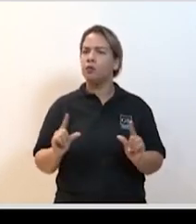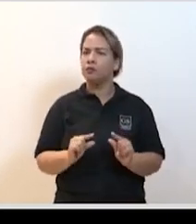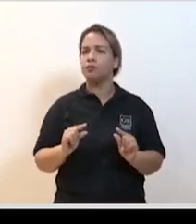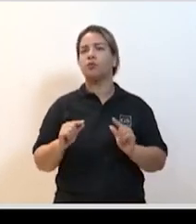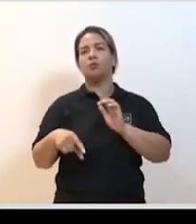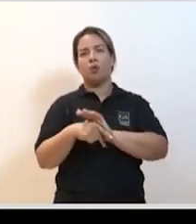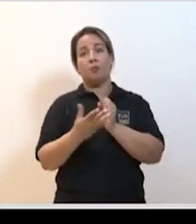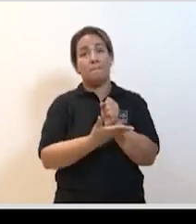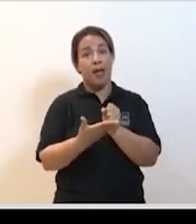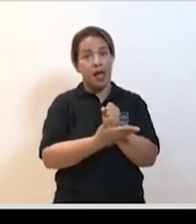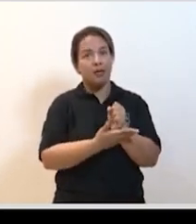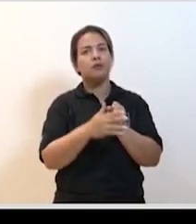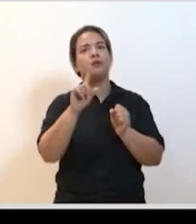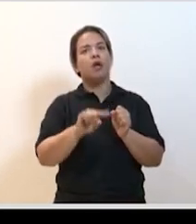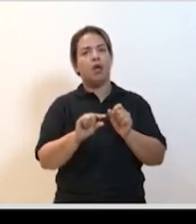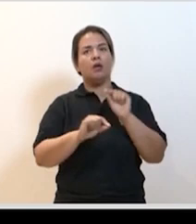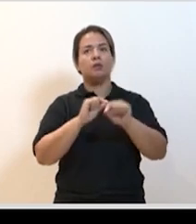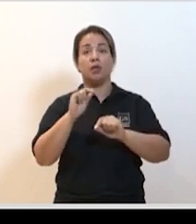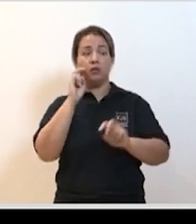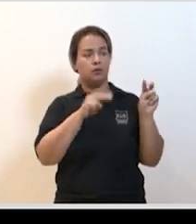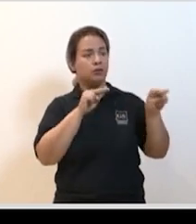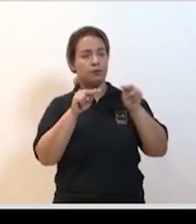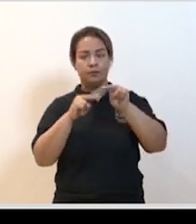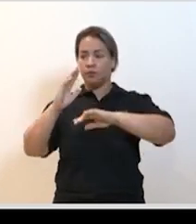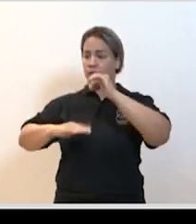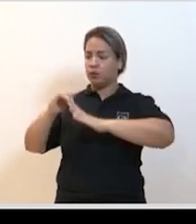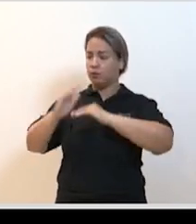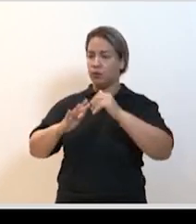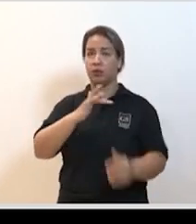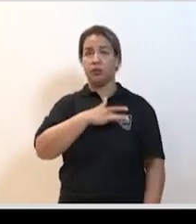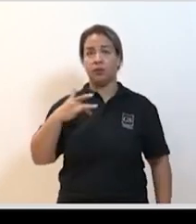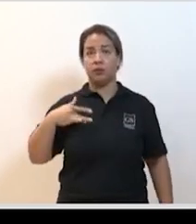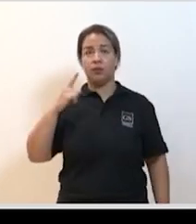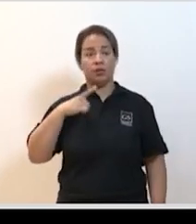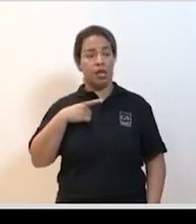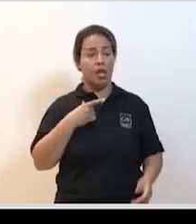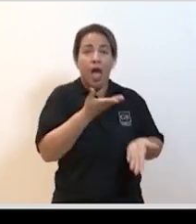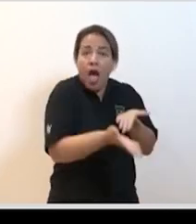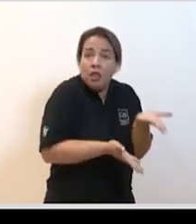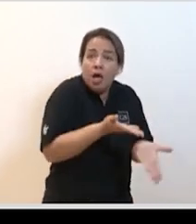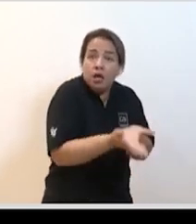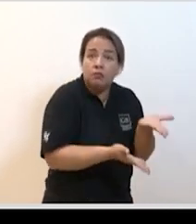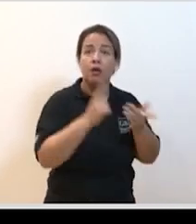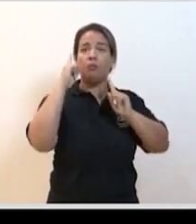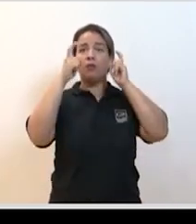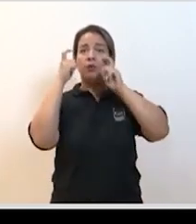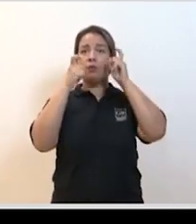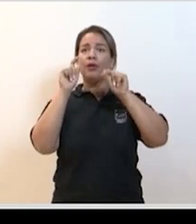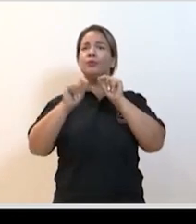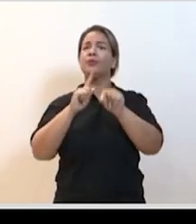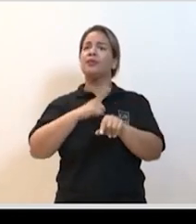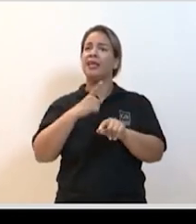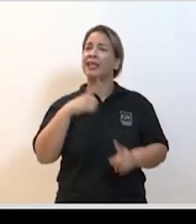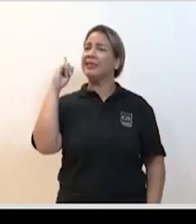e é novamente importante que a gente repense a gente vê agora profissionais atendendo que estavam atendendo a atenção básica ainda se preocupando mesmo